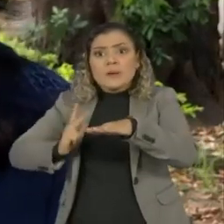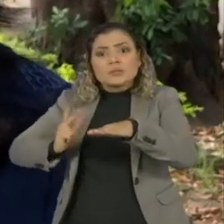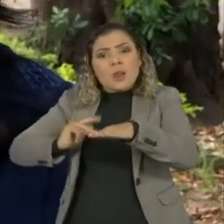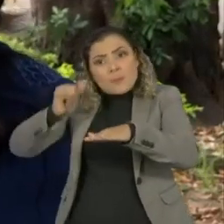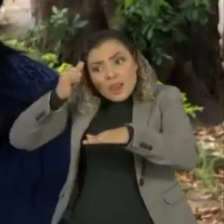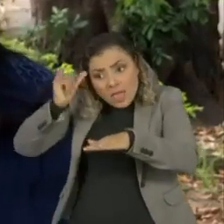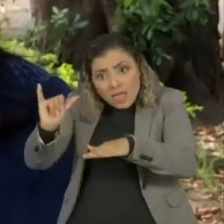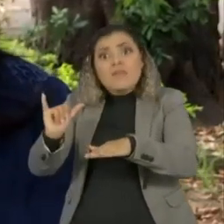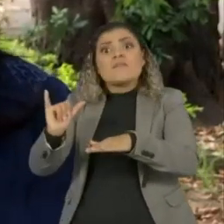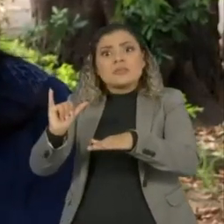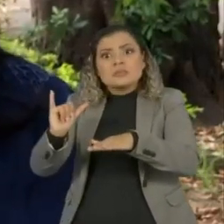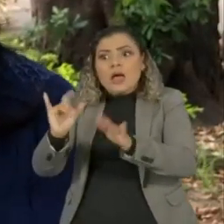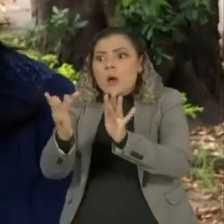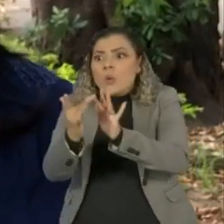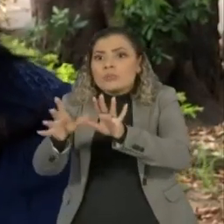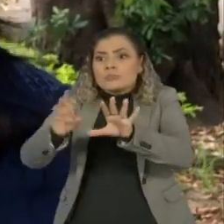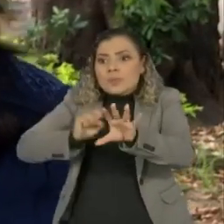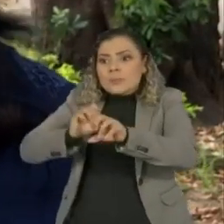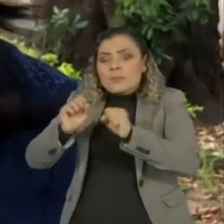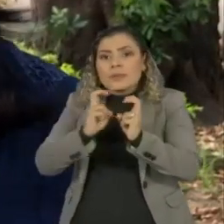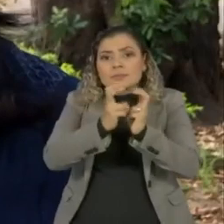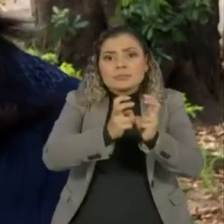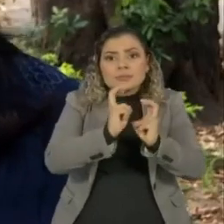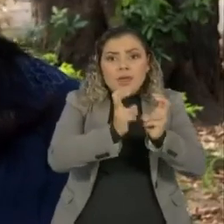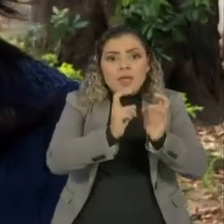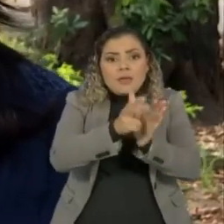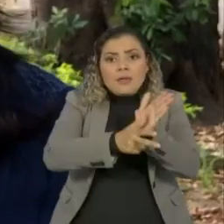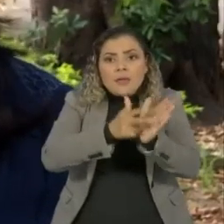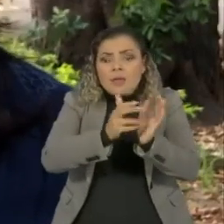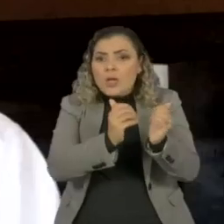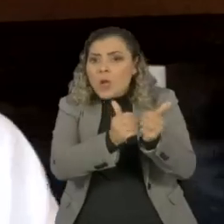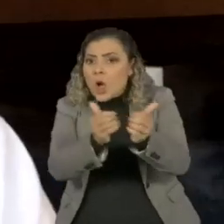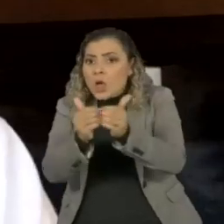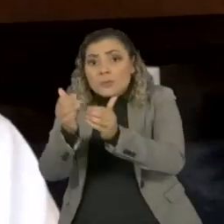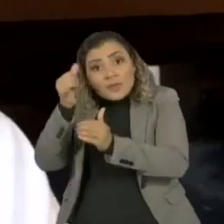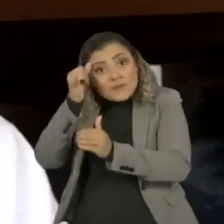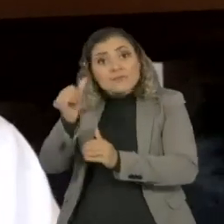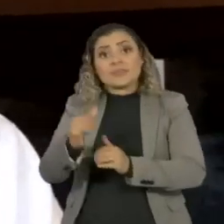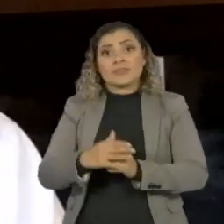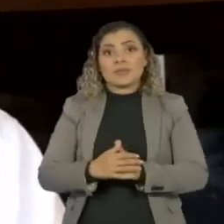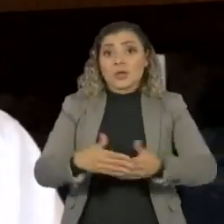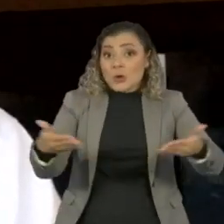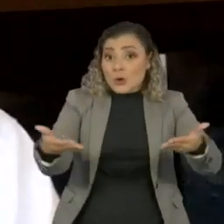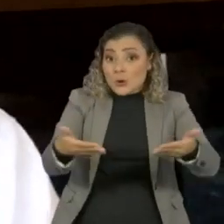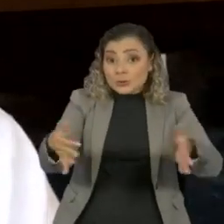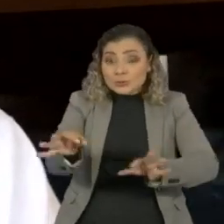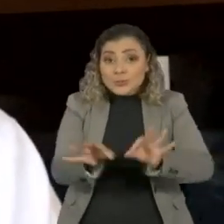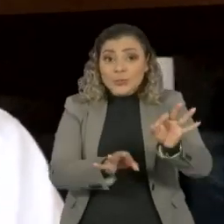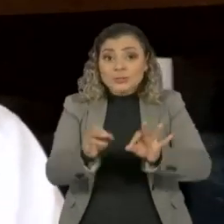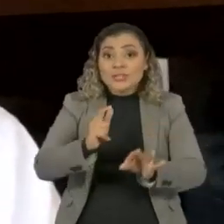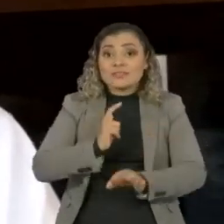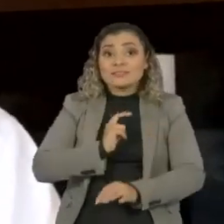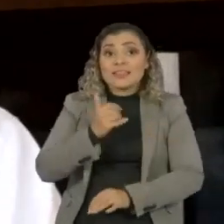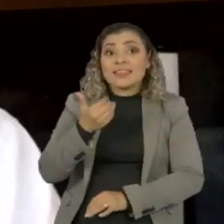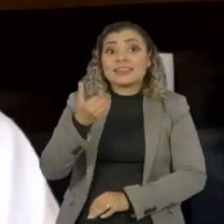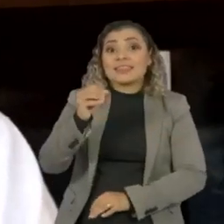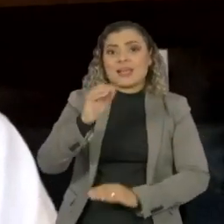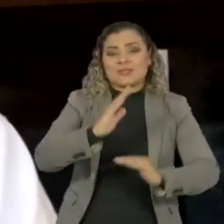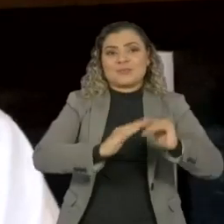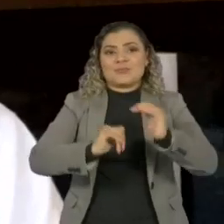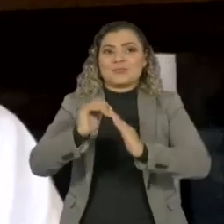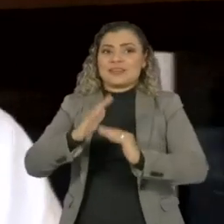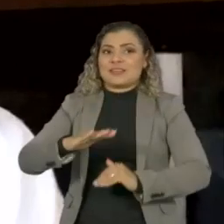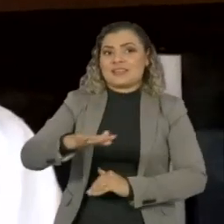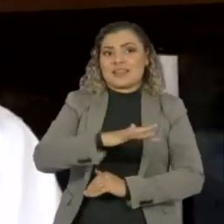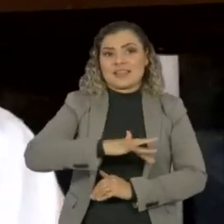contato com outros passageiros em trens, ônibus e metrô. Hoje, esse projeto tem 10 profissionais da